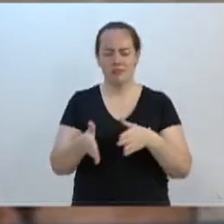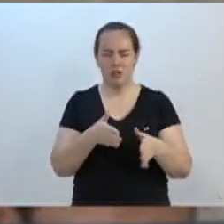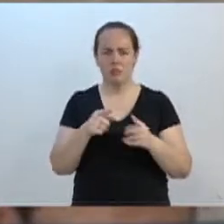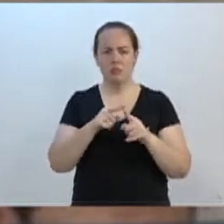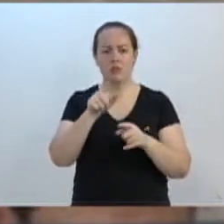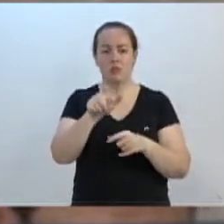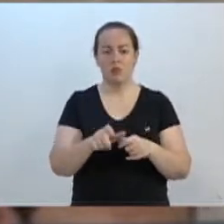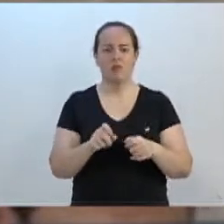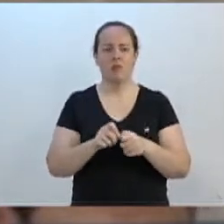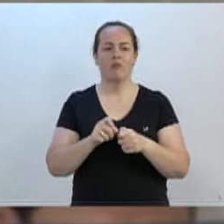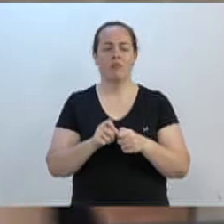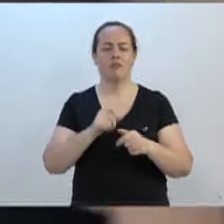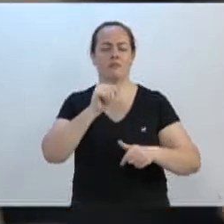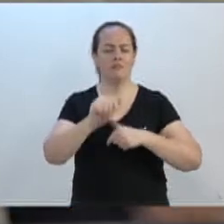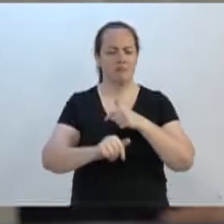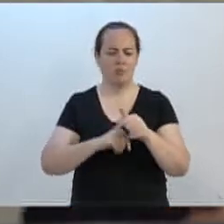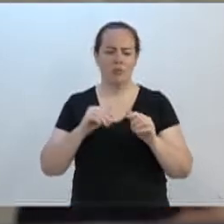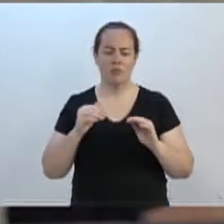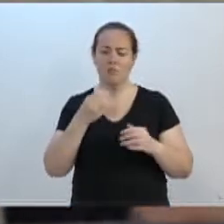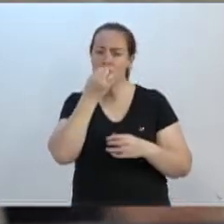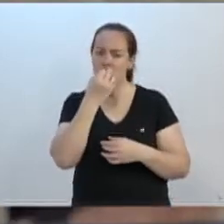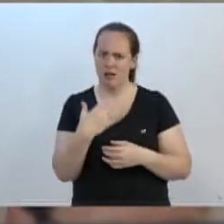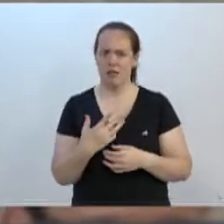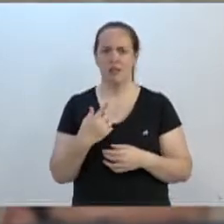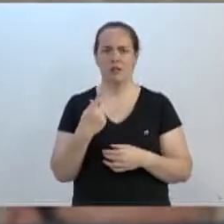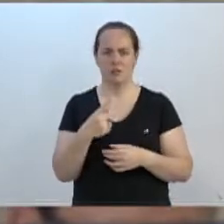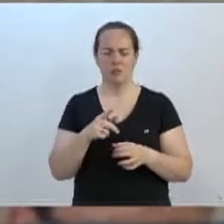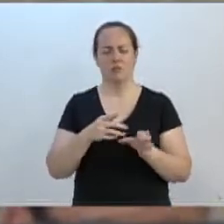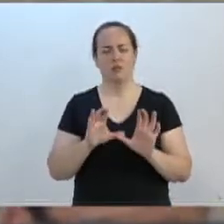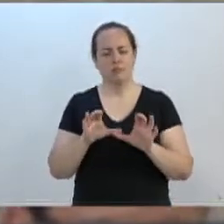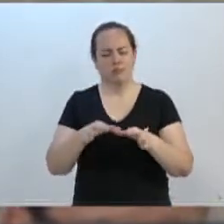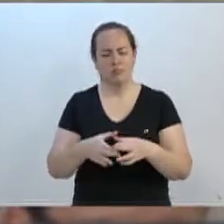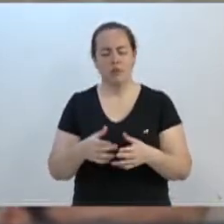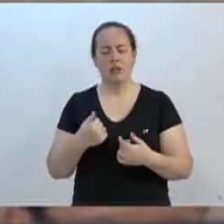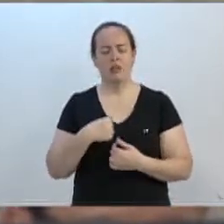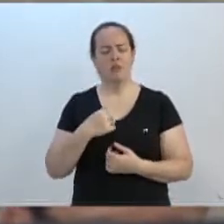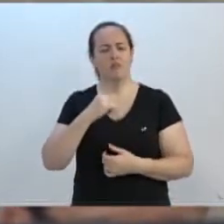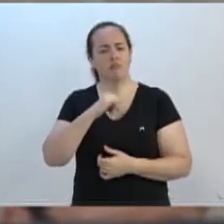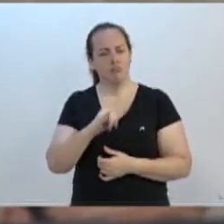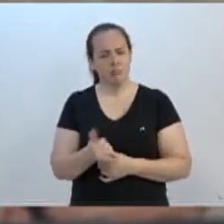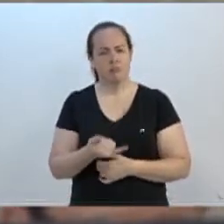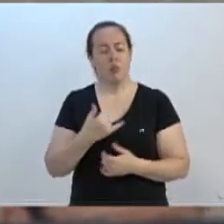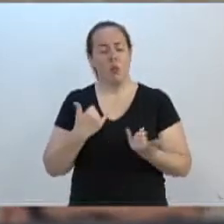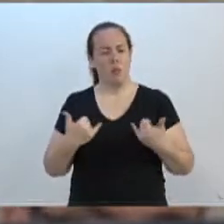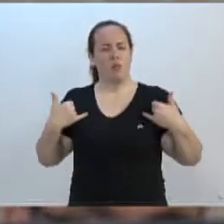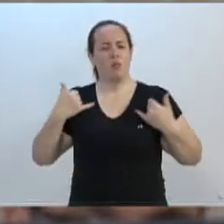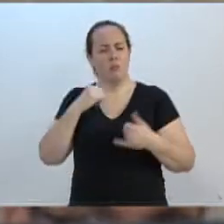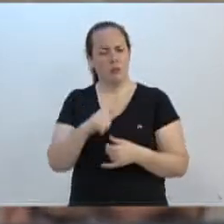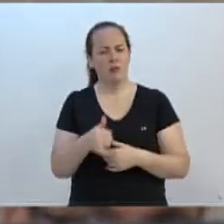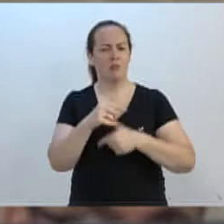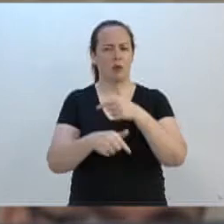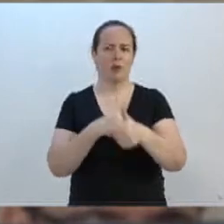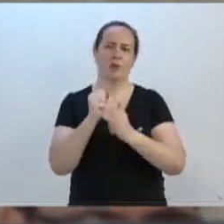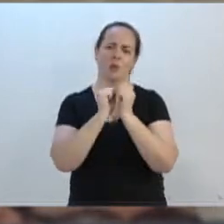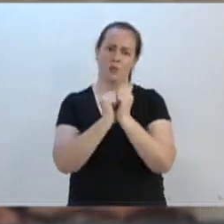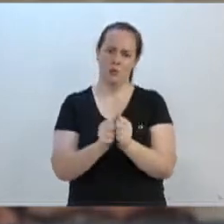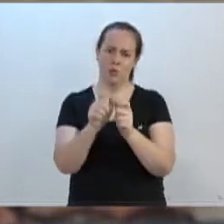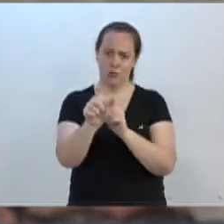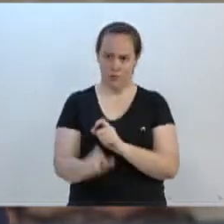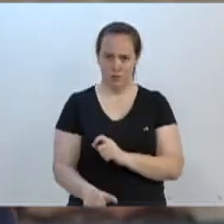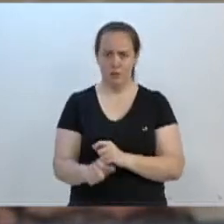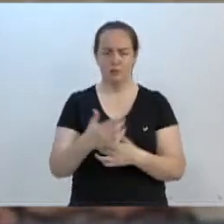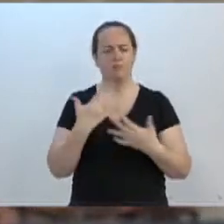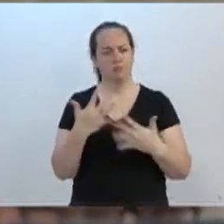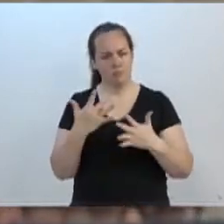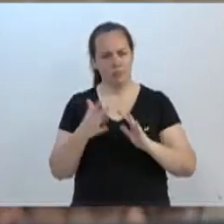dias render muito para a sua comunidade e eu tenho orgulho de dizer que tive a oportunidade de estar aqui na Câmara de Vereadores juntamente com V. Exª.